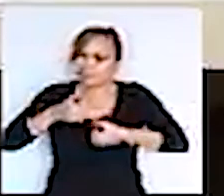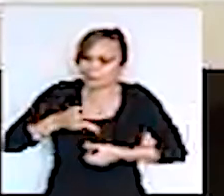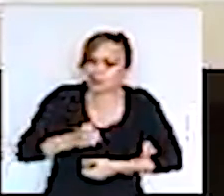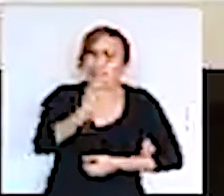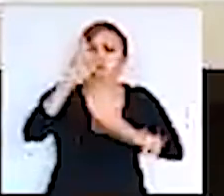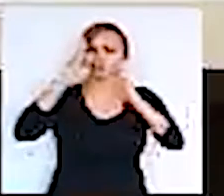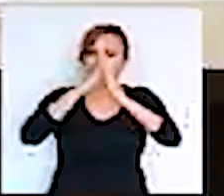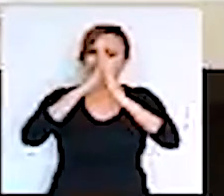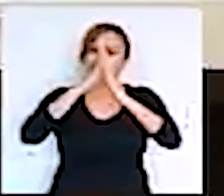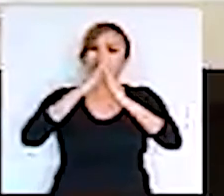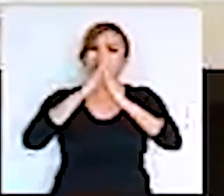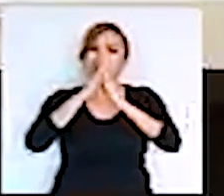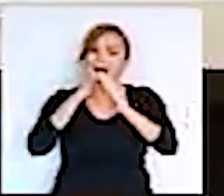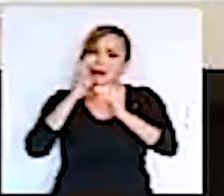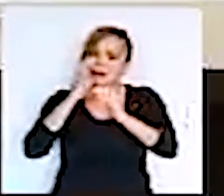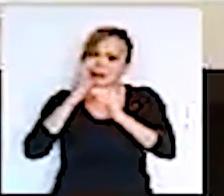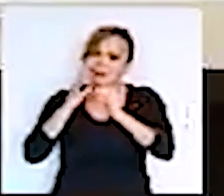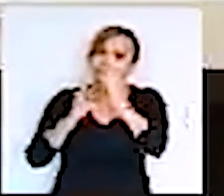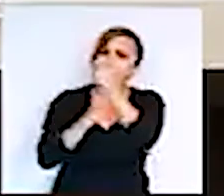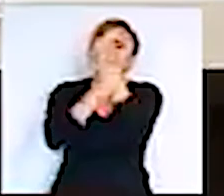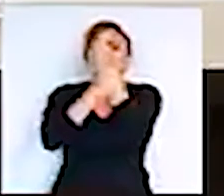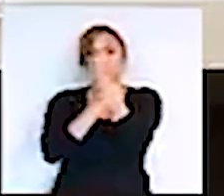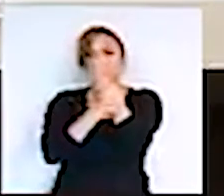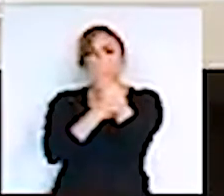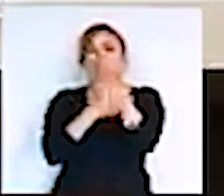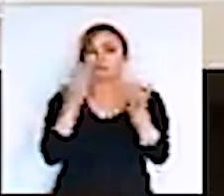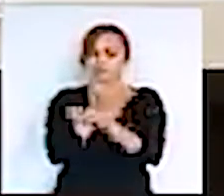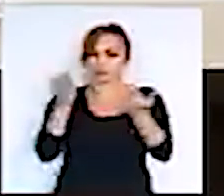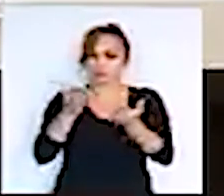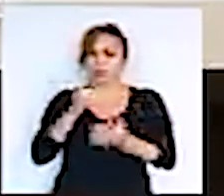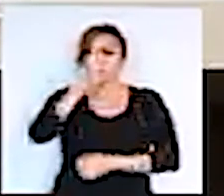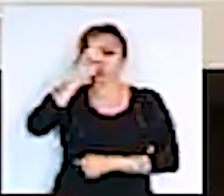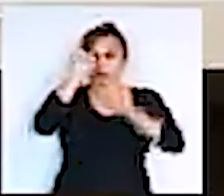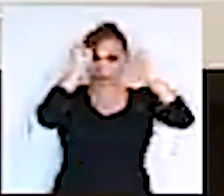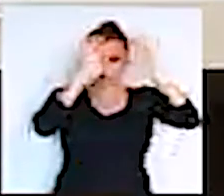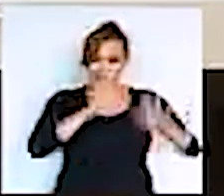todos. Que Deus abençoe o nosso estado. Um forte abraço. Deus abençoe a todos.